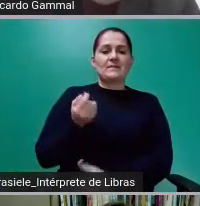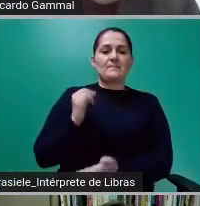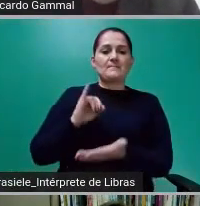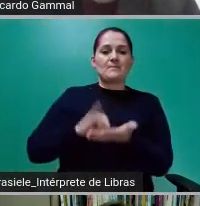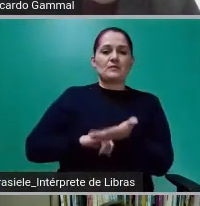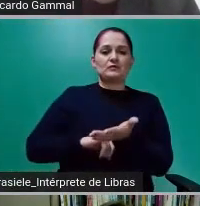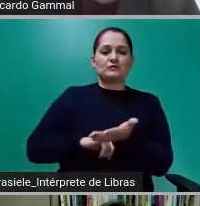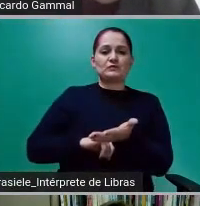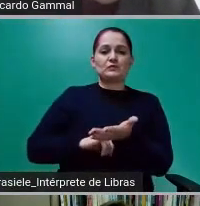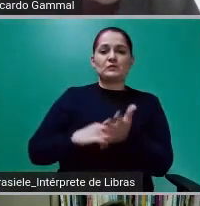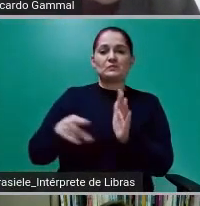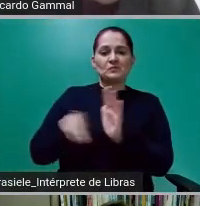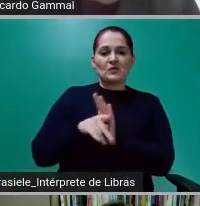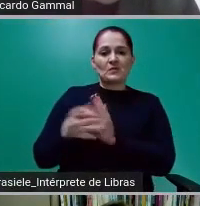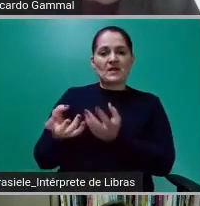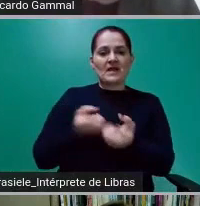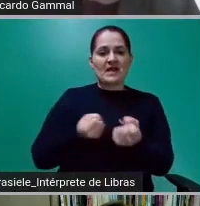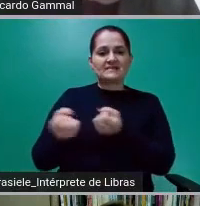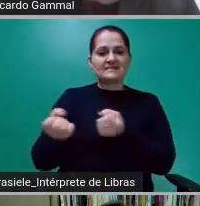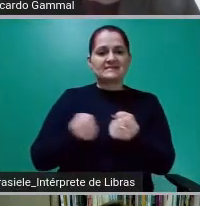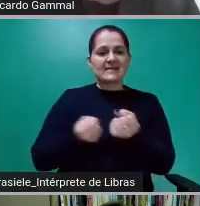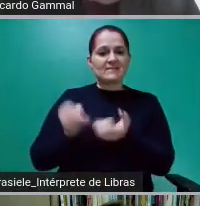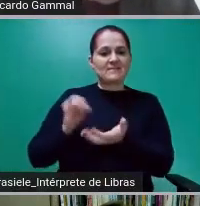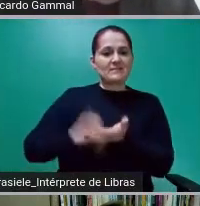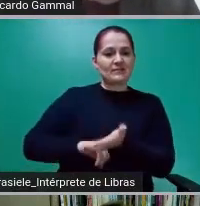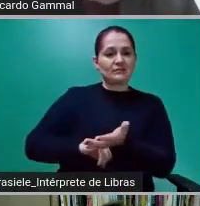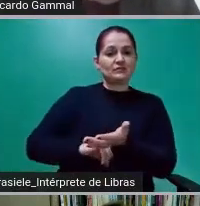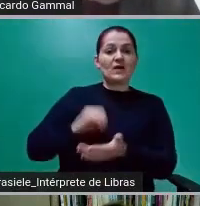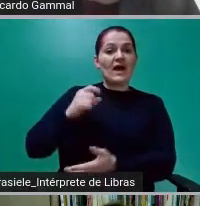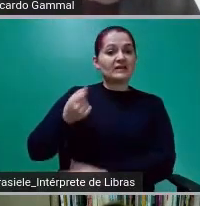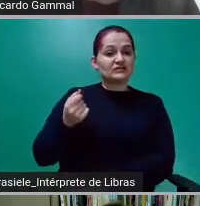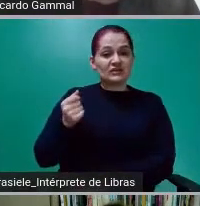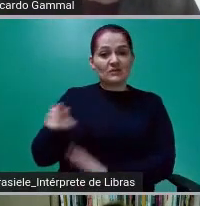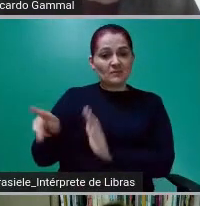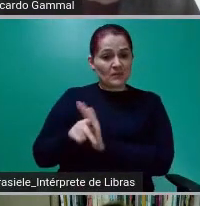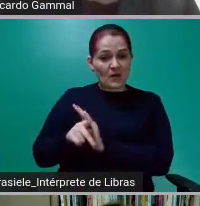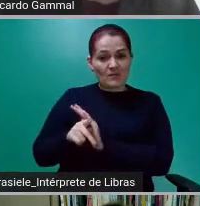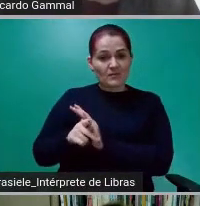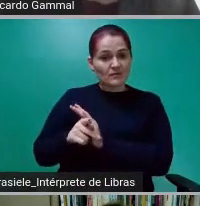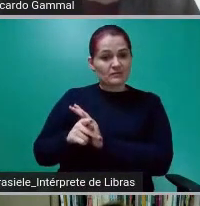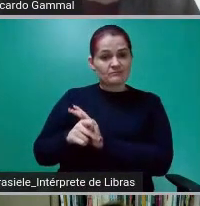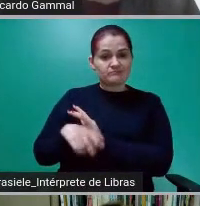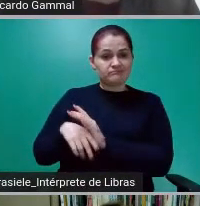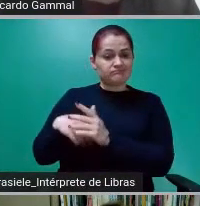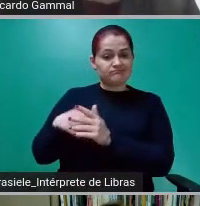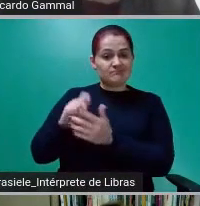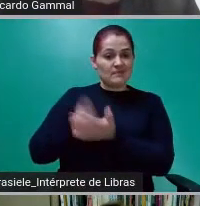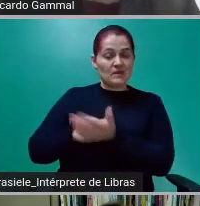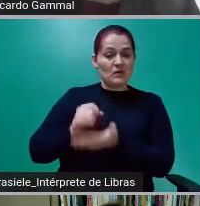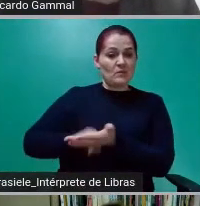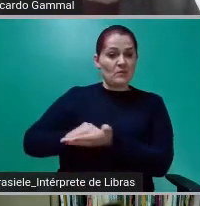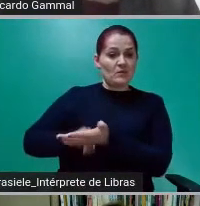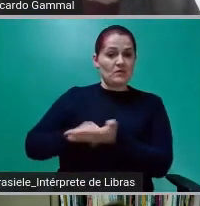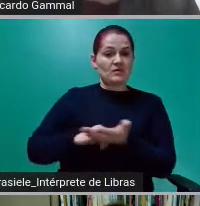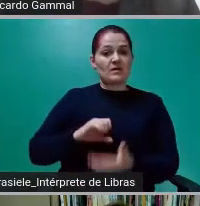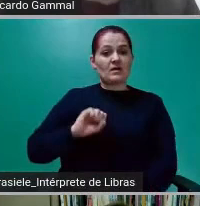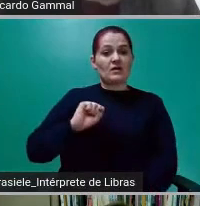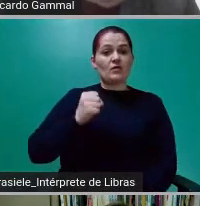caiu no banco lá, que o contribuinte pagou, no valor de